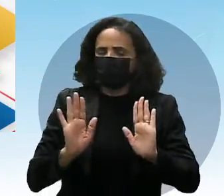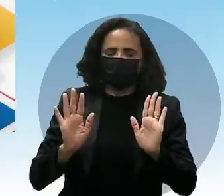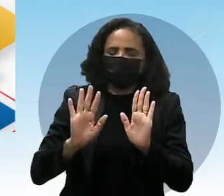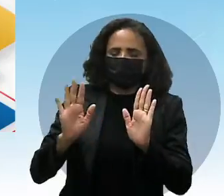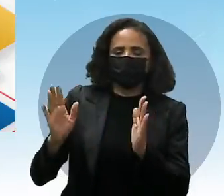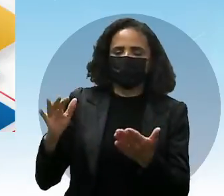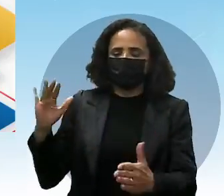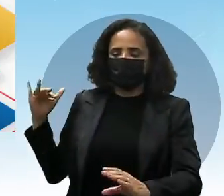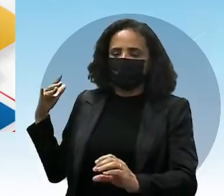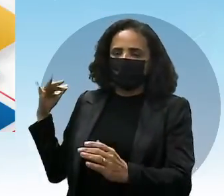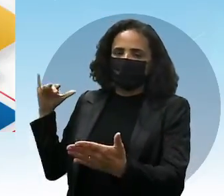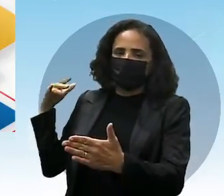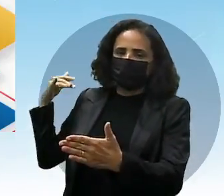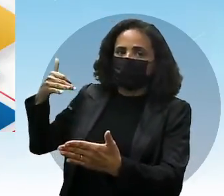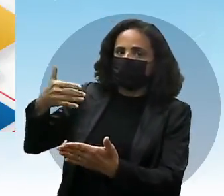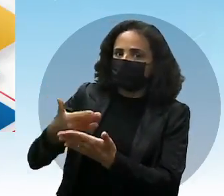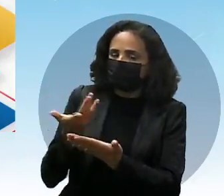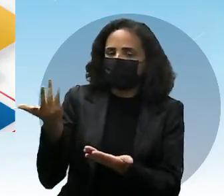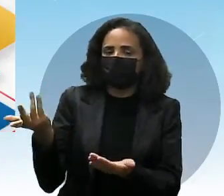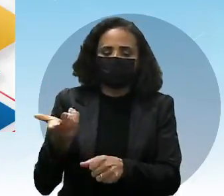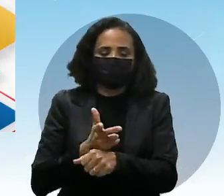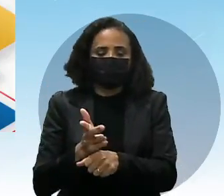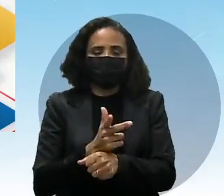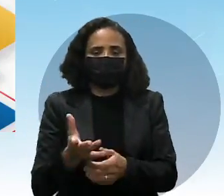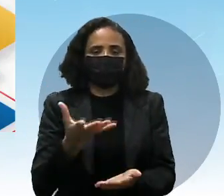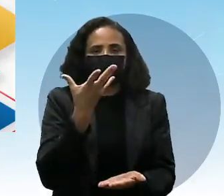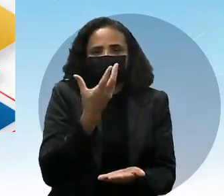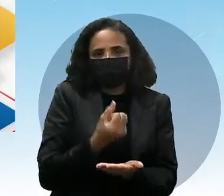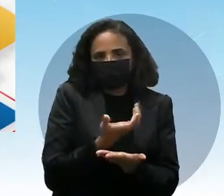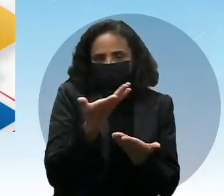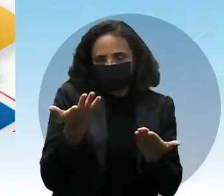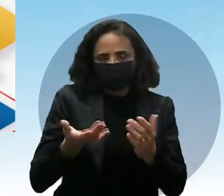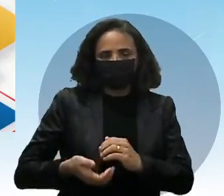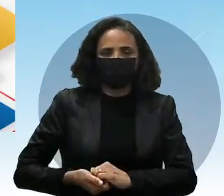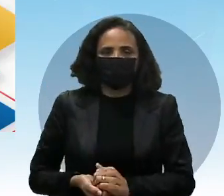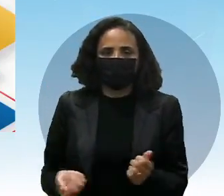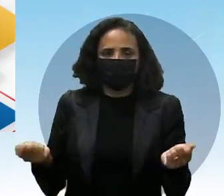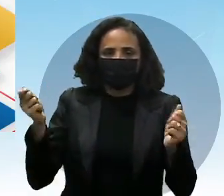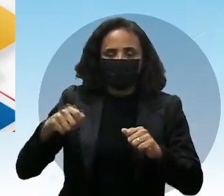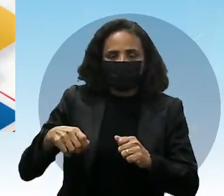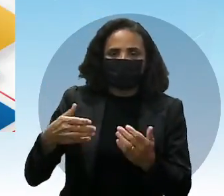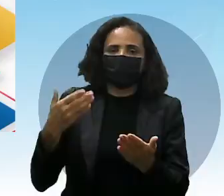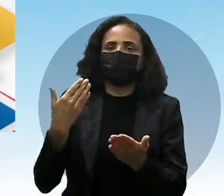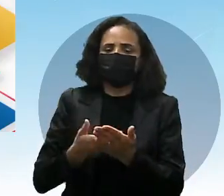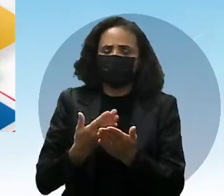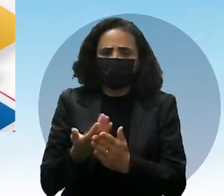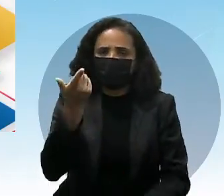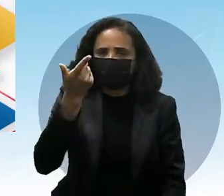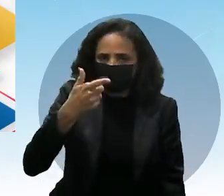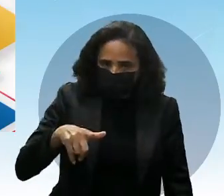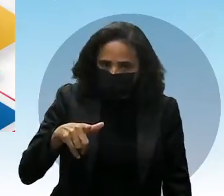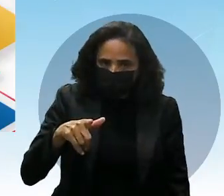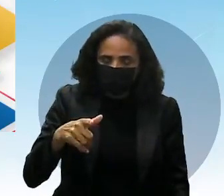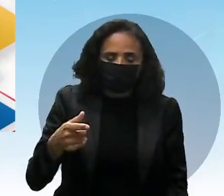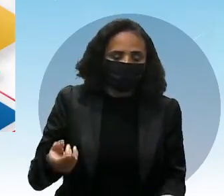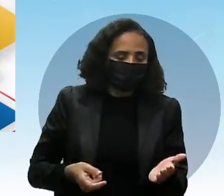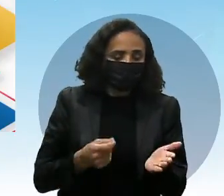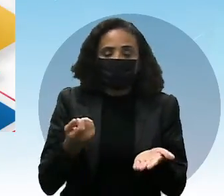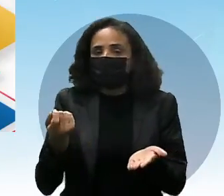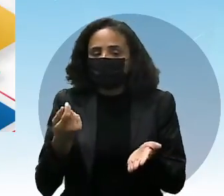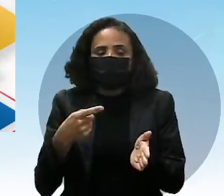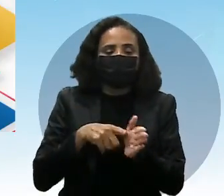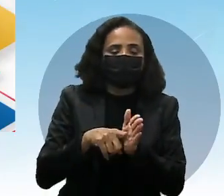vai ficar lá tudo salvo, ok? Você também precisa rever a aula novamente, que é ali